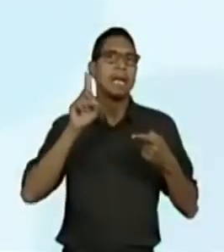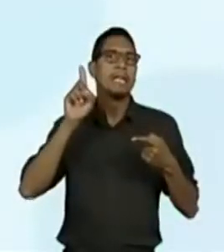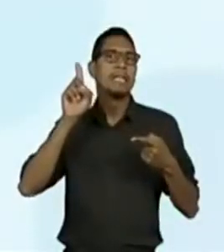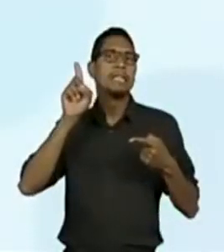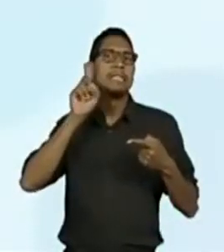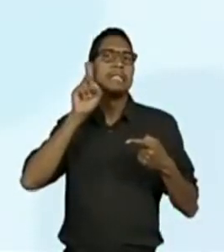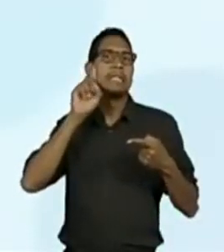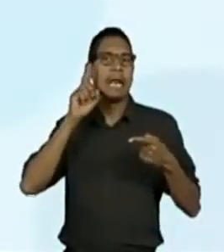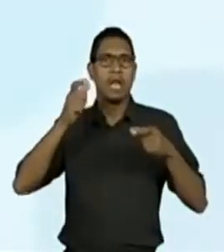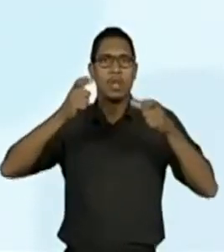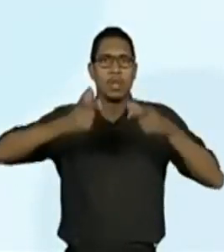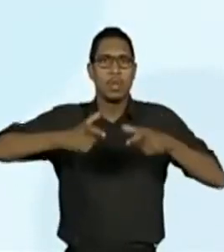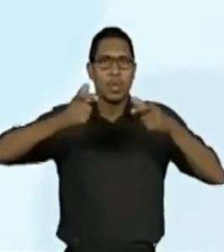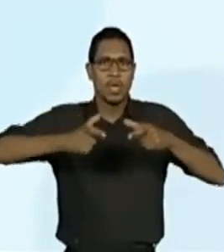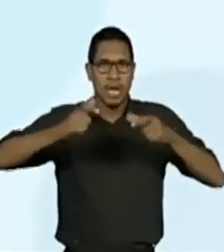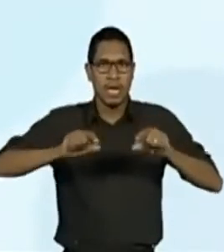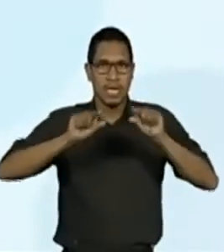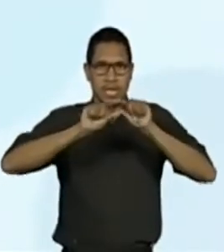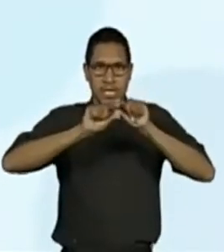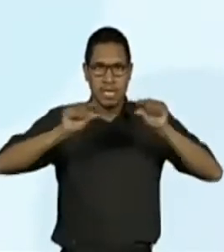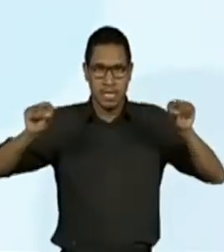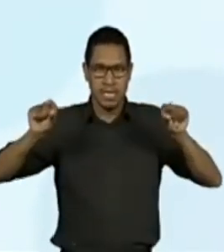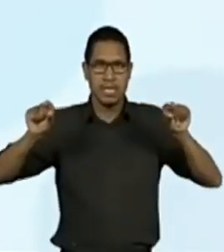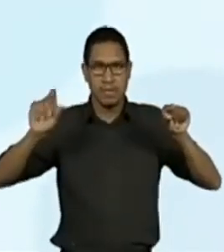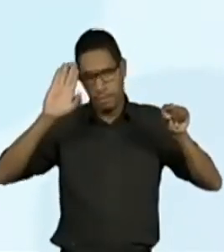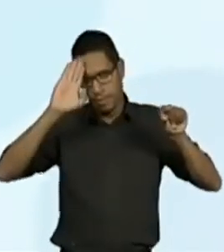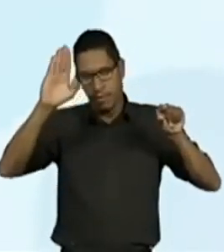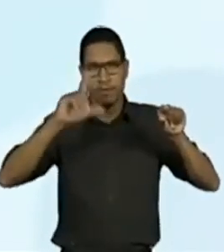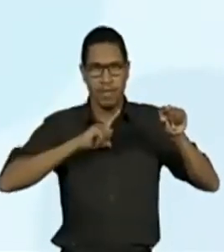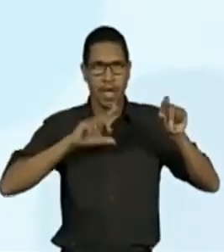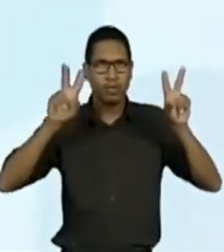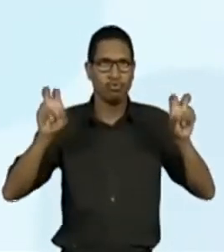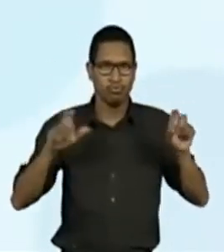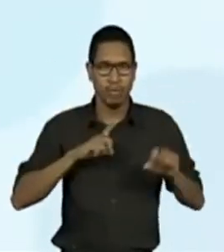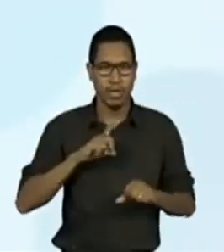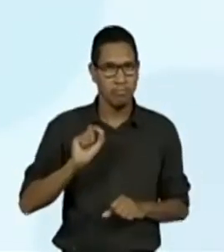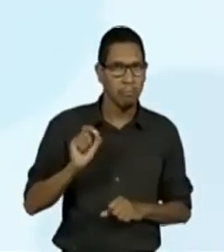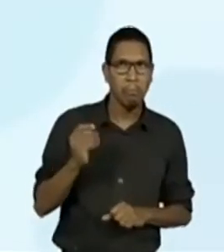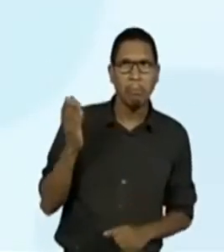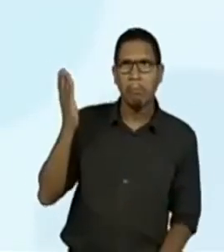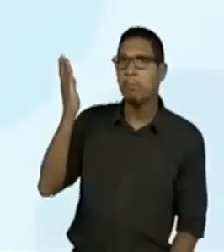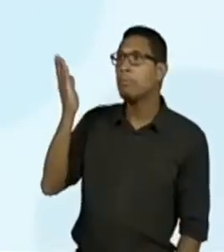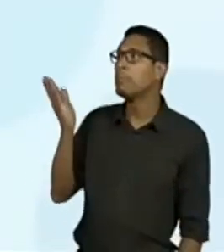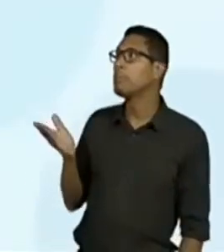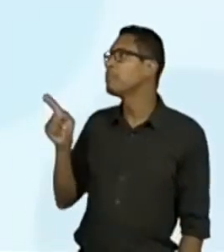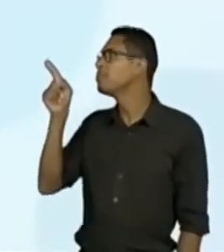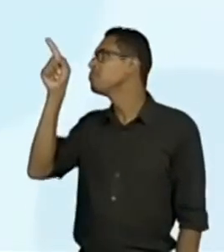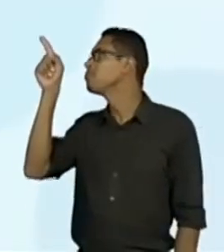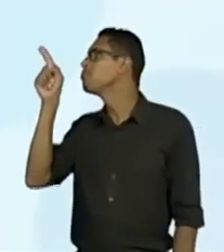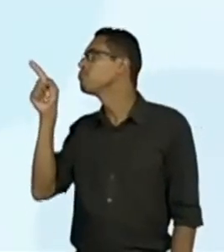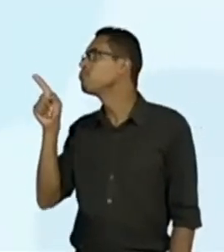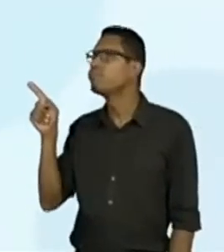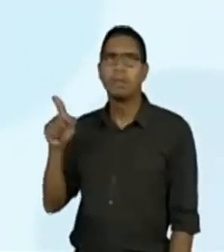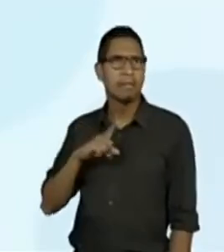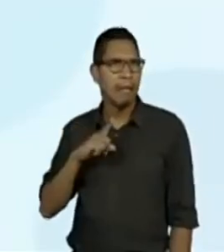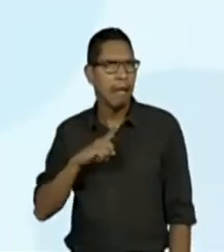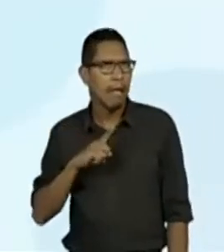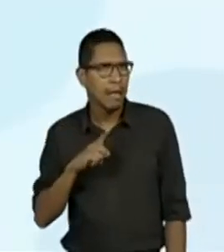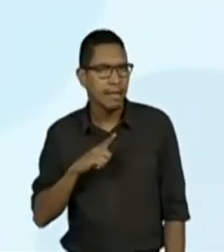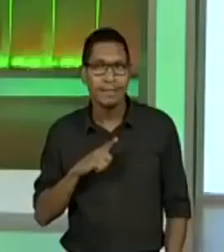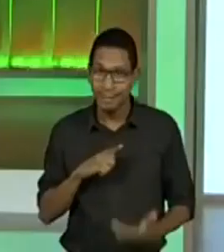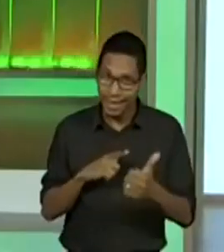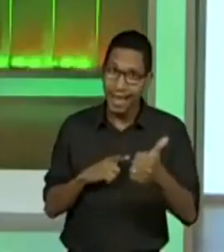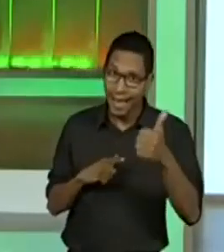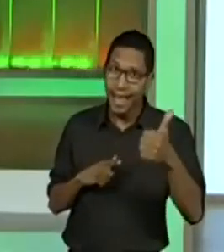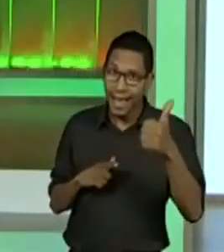Já temos. Ah, quero ver, profs, quero ver se os alunos estão fazendo, vamos lá. Sim,